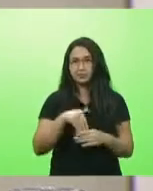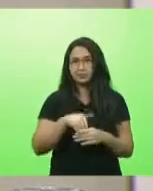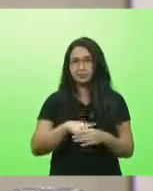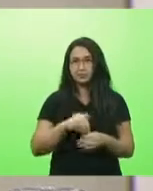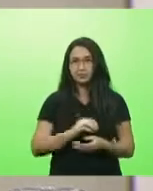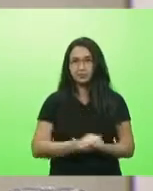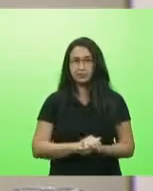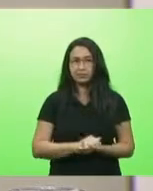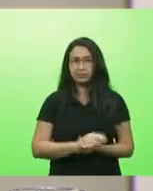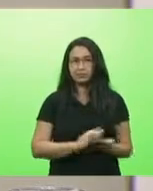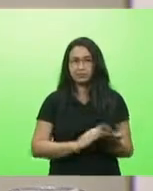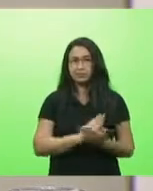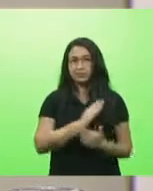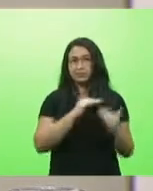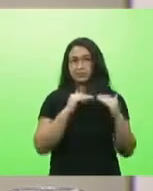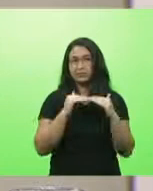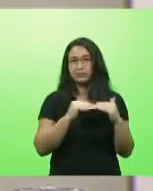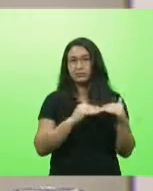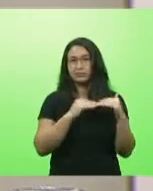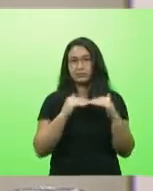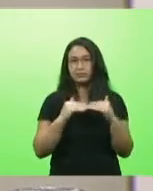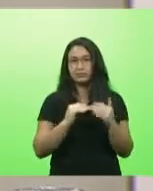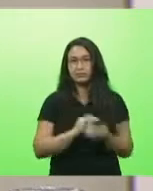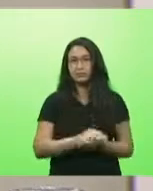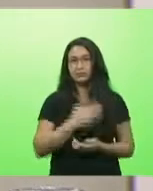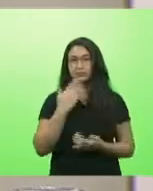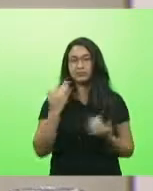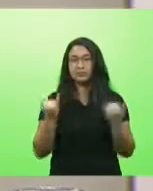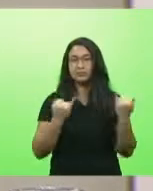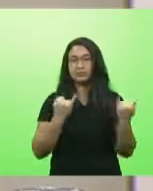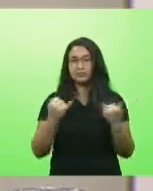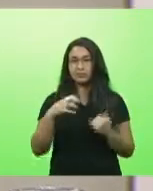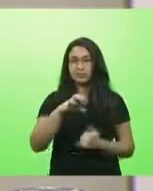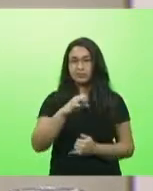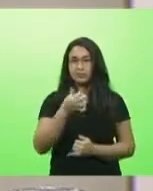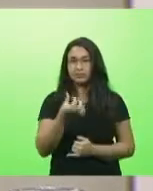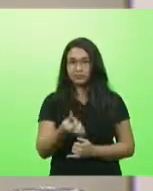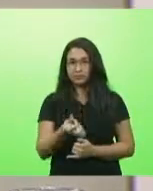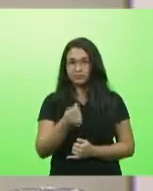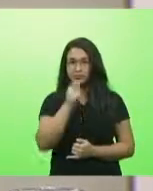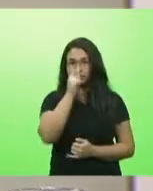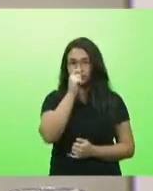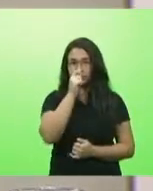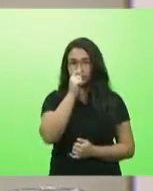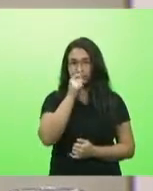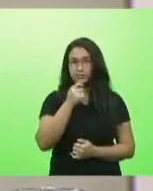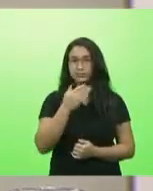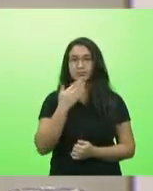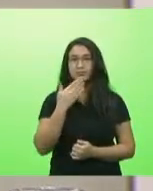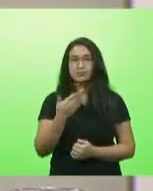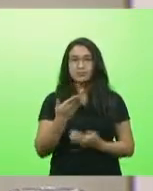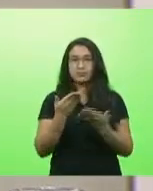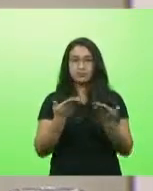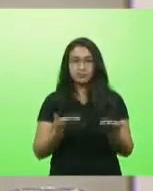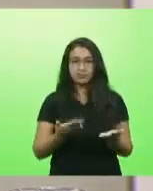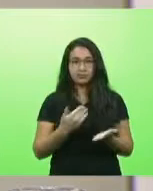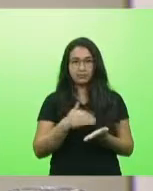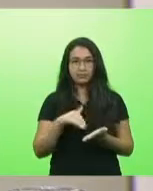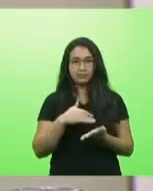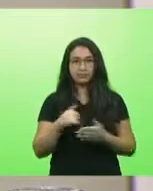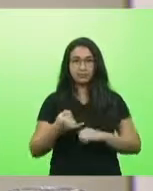se encontra aprovado por unanimidade pedido de informação 96 autor deputado João Amin solicitando ao secretário do estado da infraestrutura